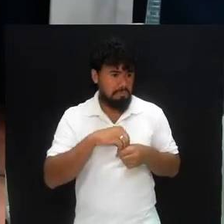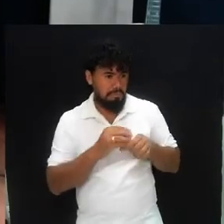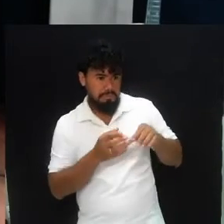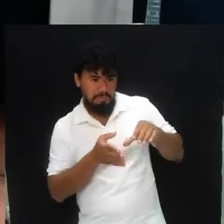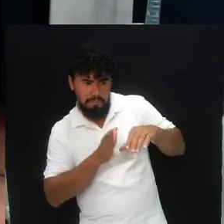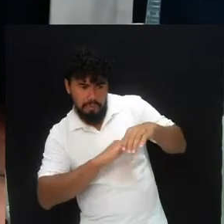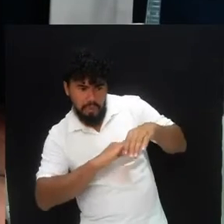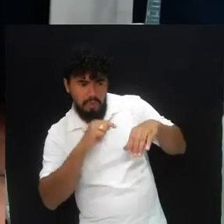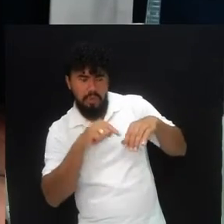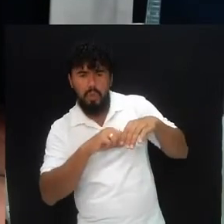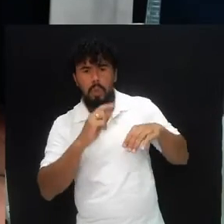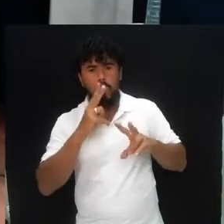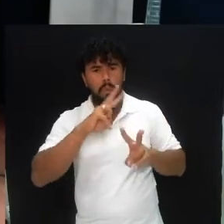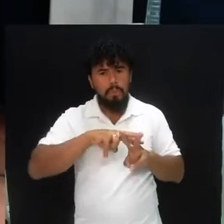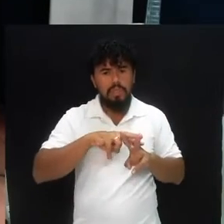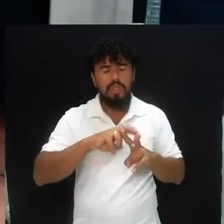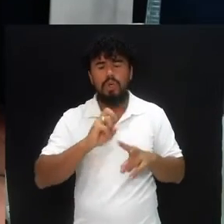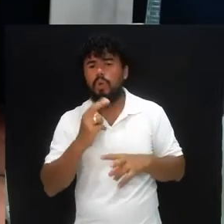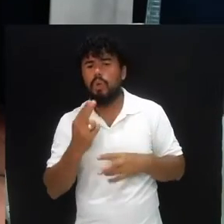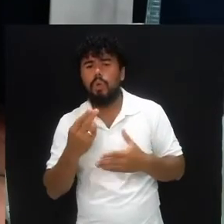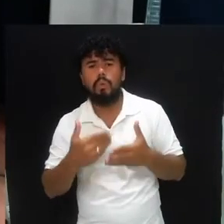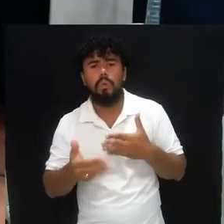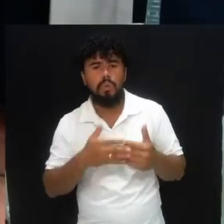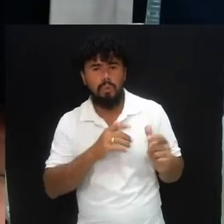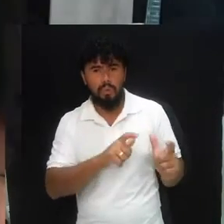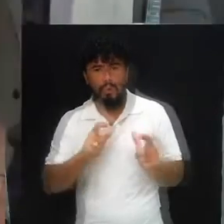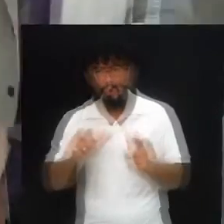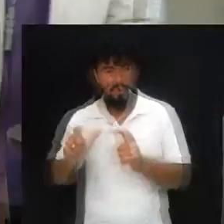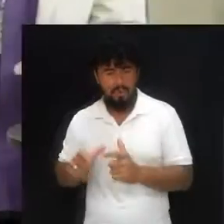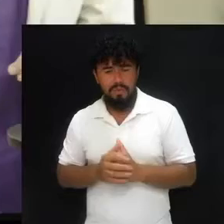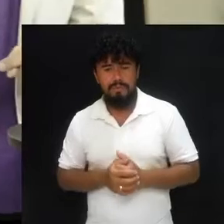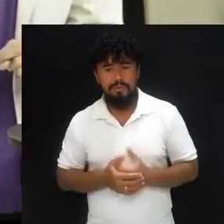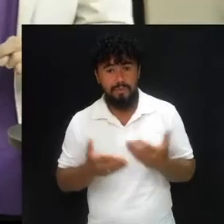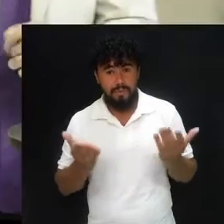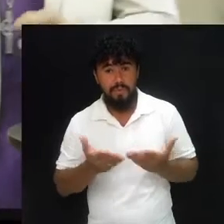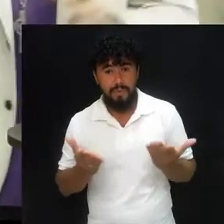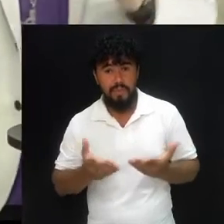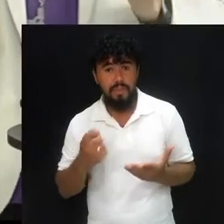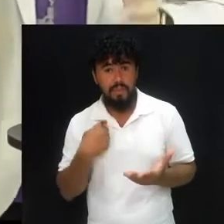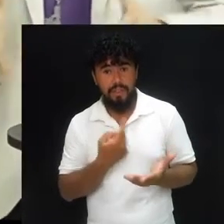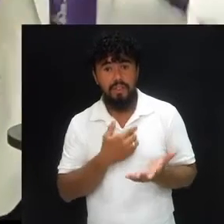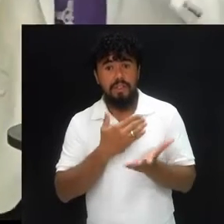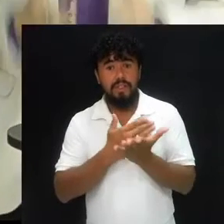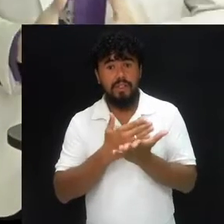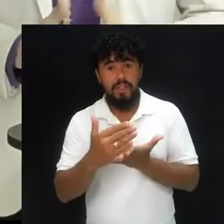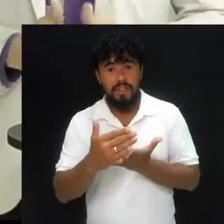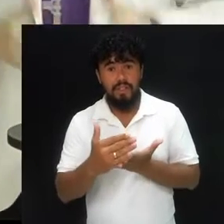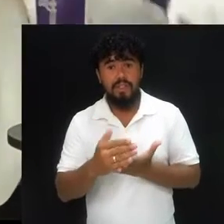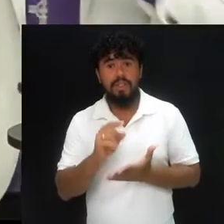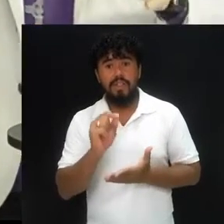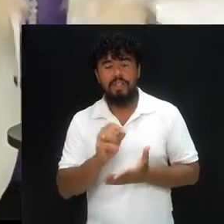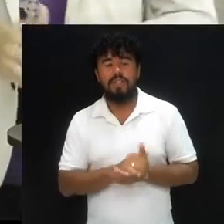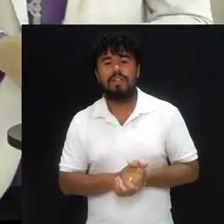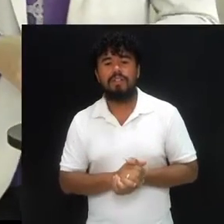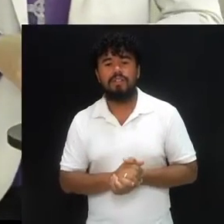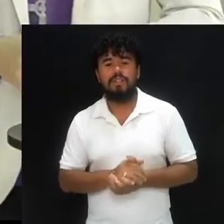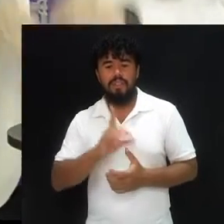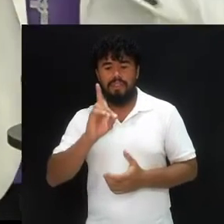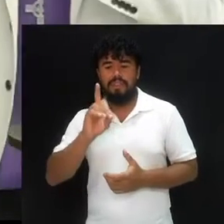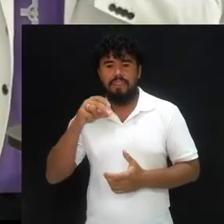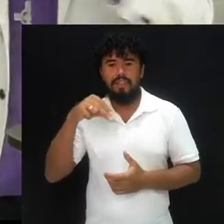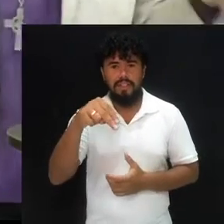poço, ou numa prisão, ou em algum lugar da sua história. Hoje então nós vamos começar falando dele, Daniel,